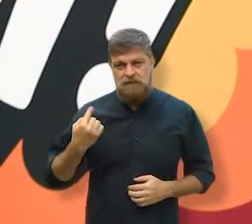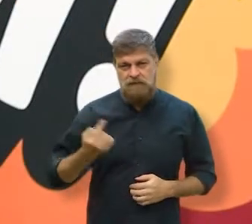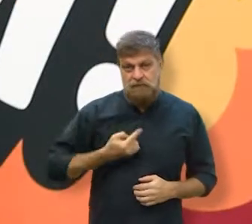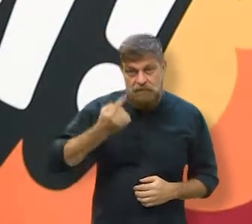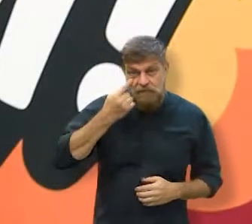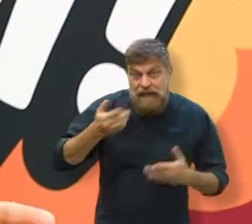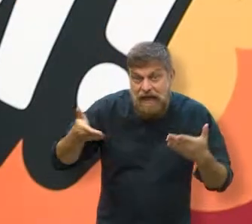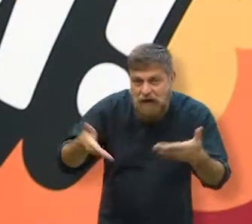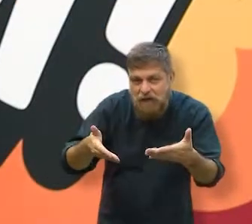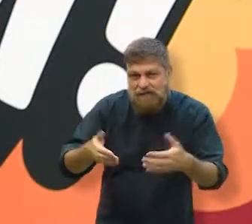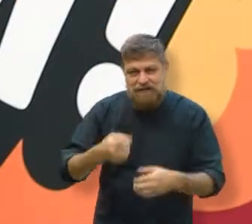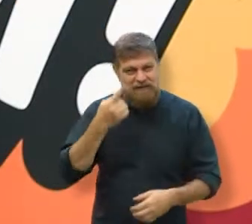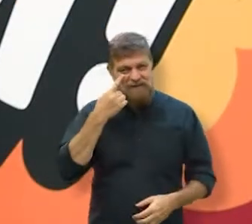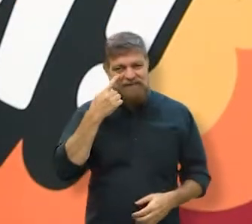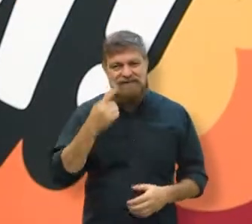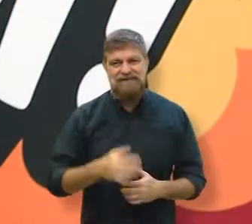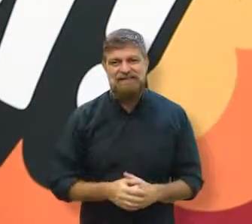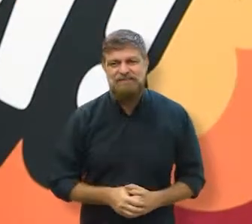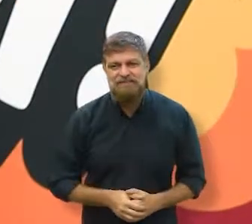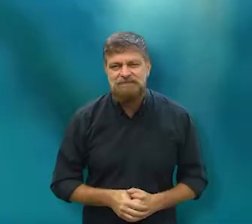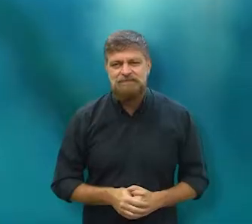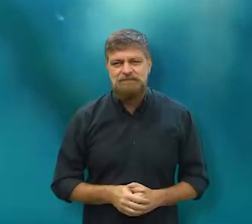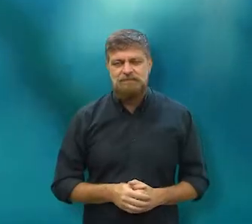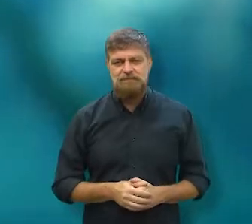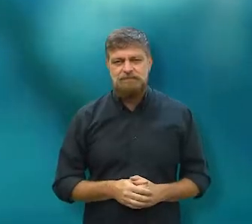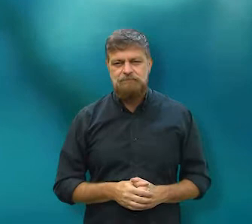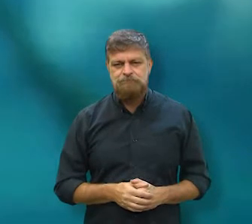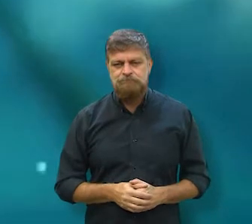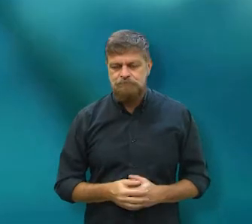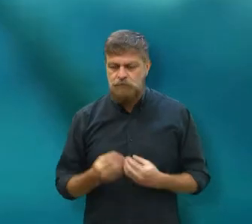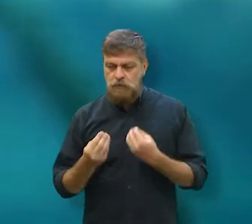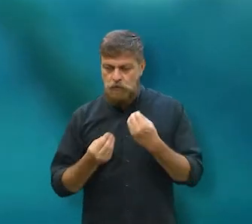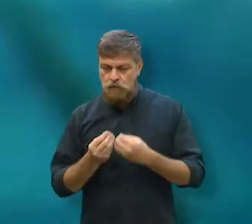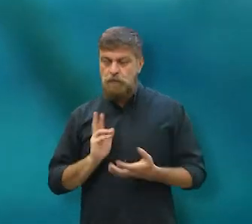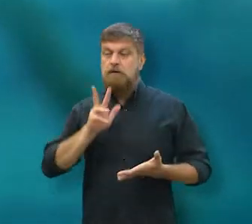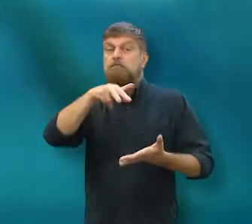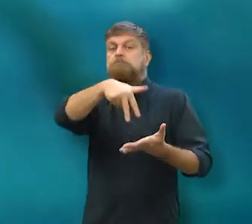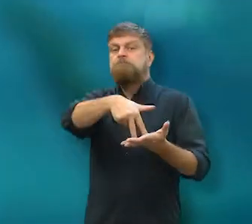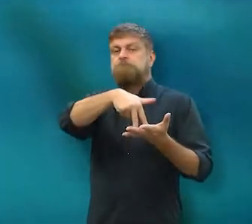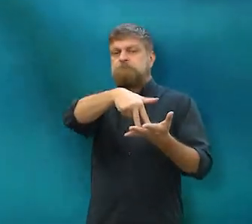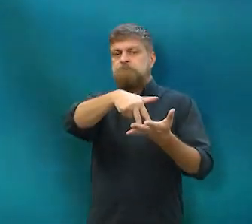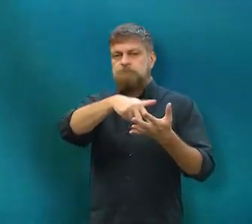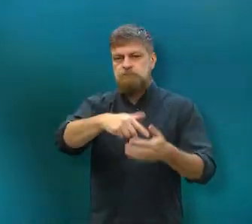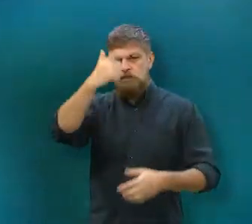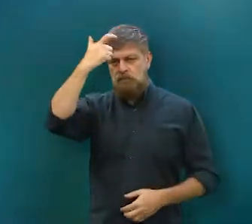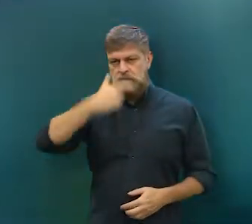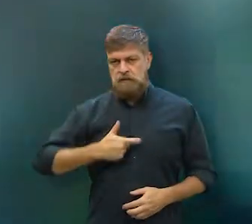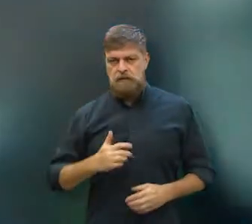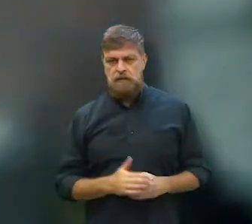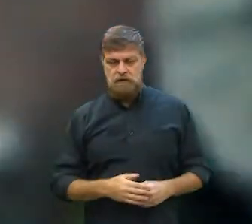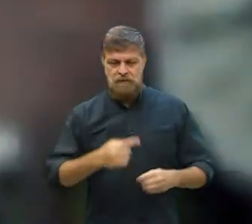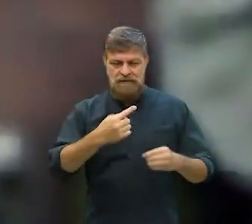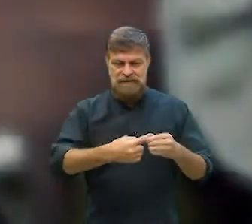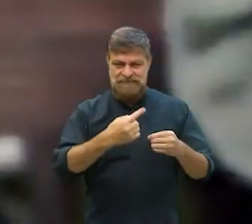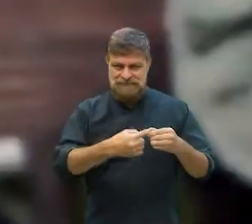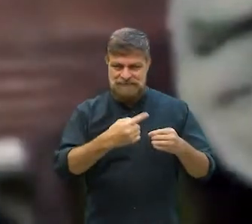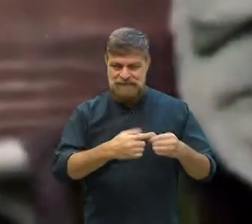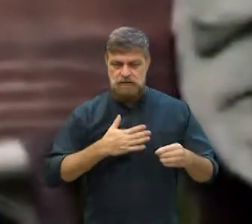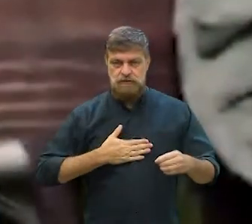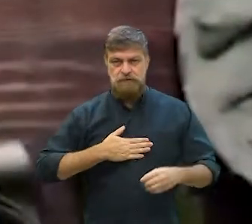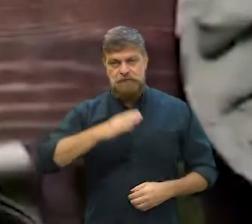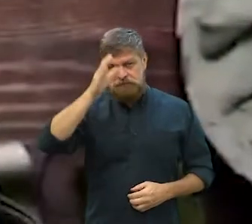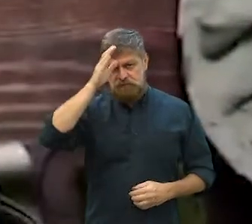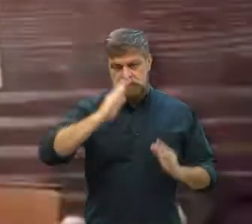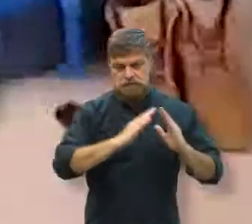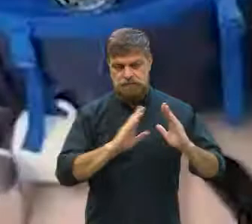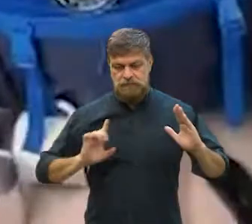fazer o seguinte, vamos ver agora, olha aí. Como foi que eu cheguei até aqui? Eu fui passar as férias na cidade do meu tio,